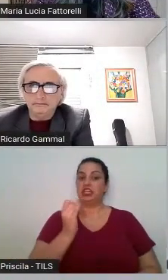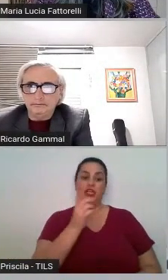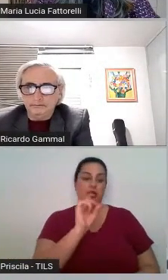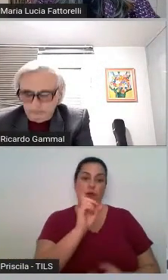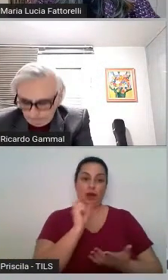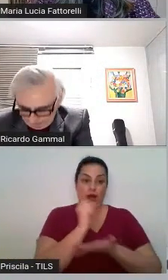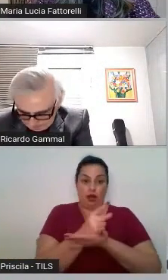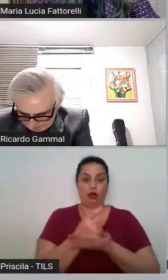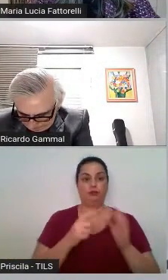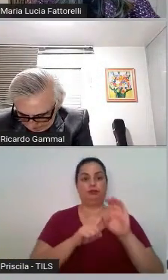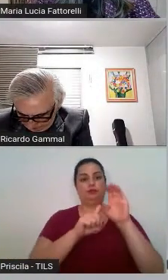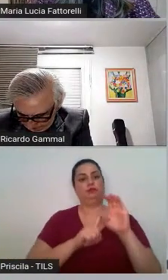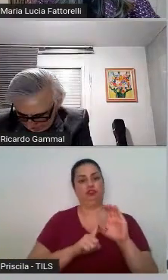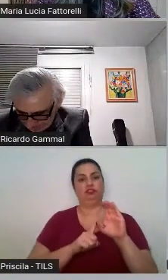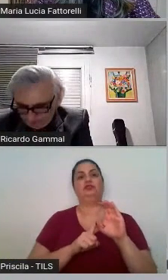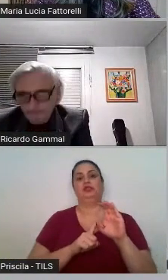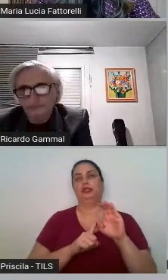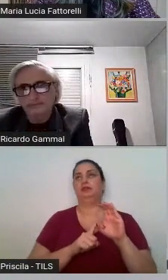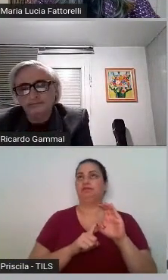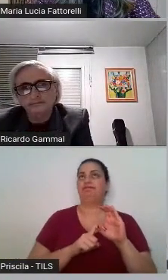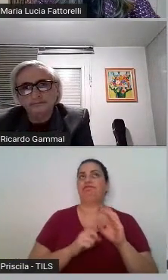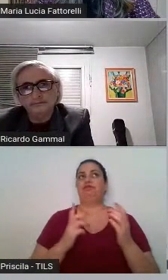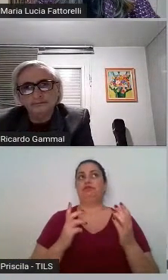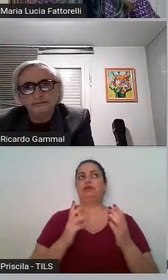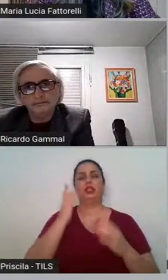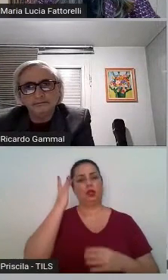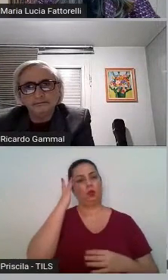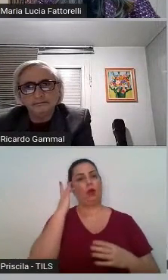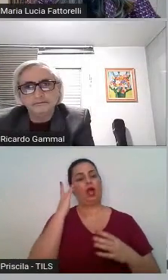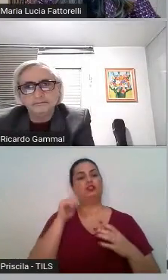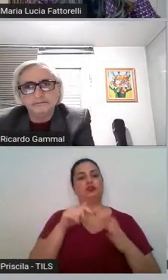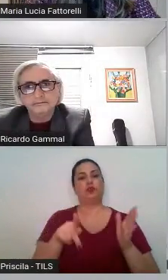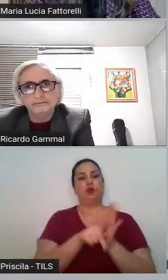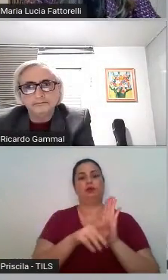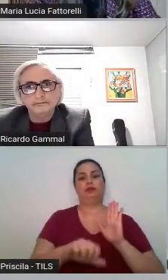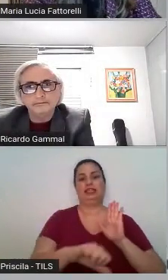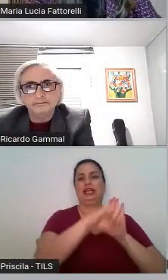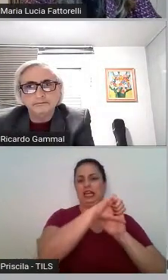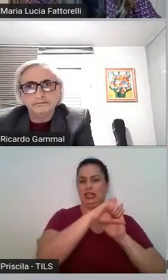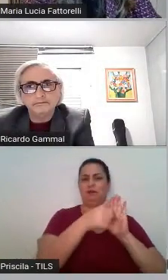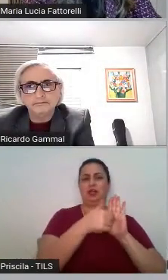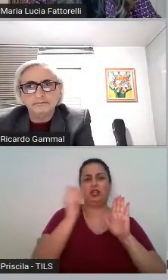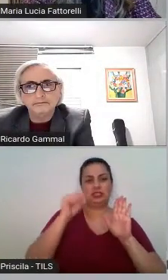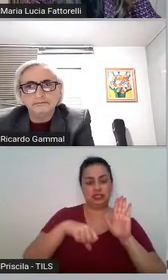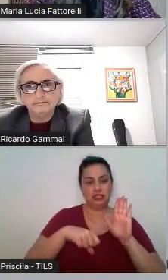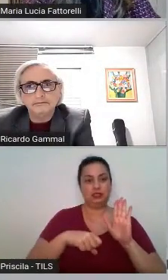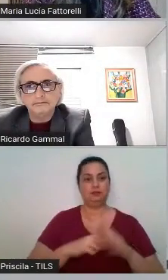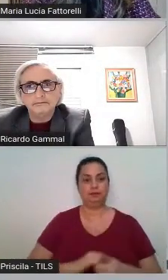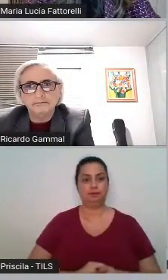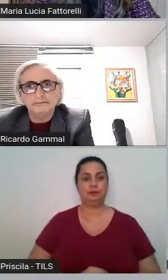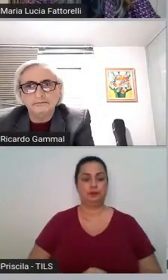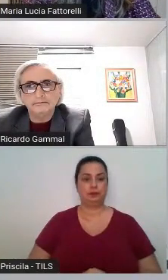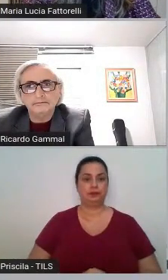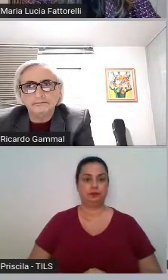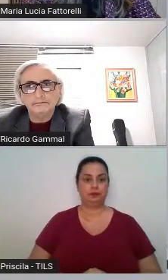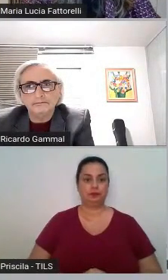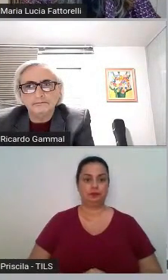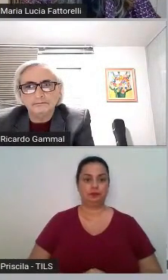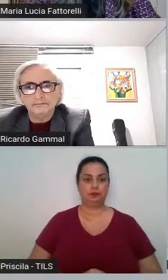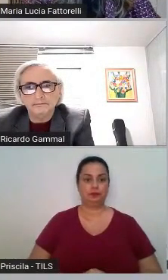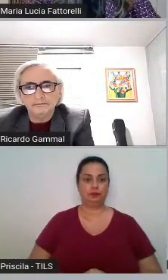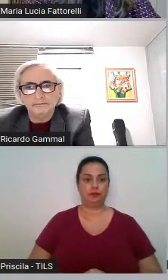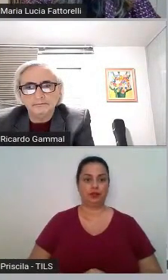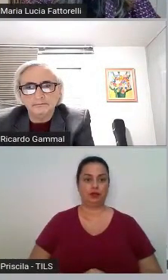vimos que inclusive foram penalizados com penas na área